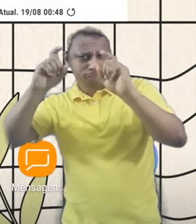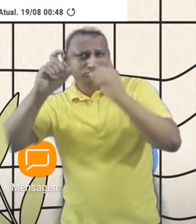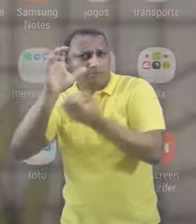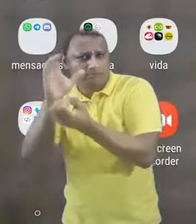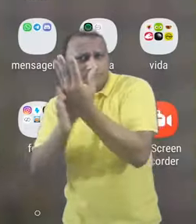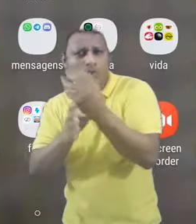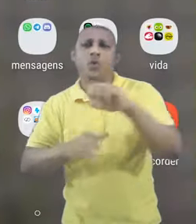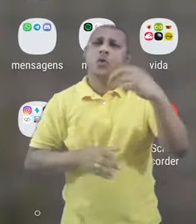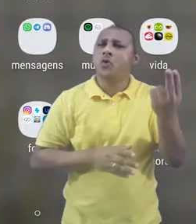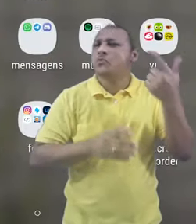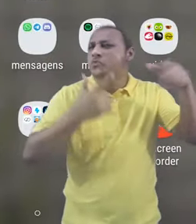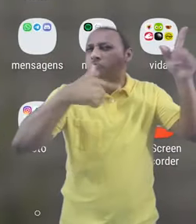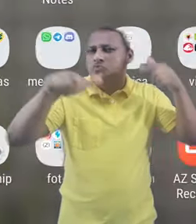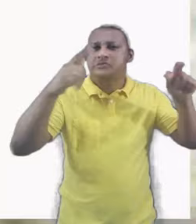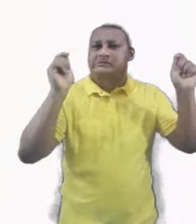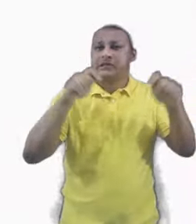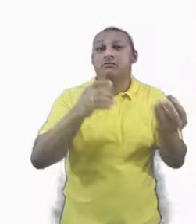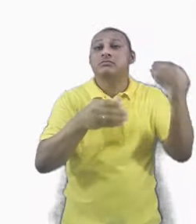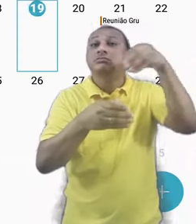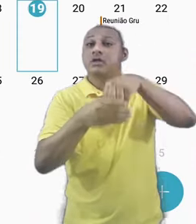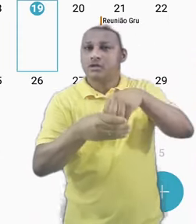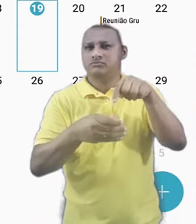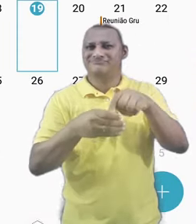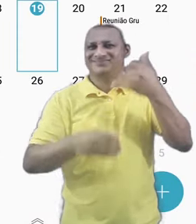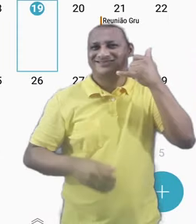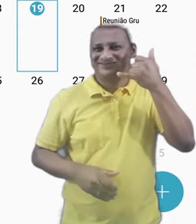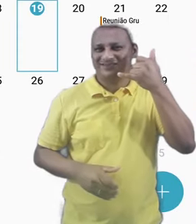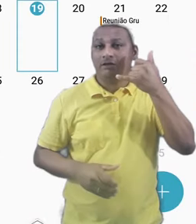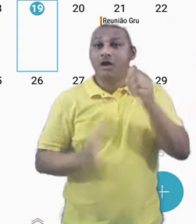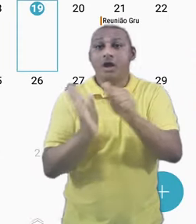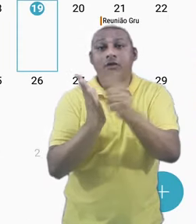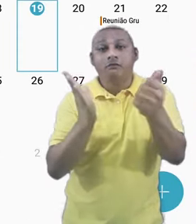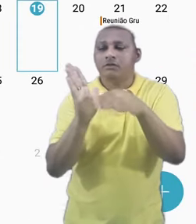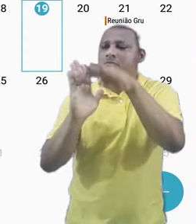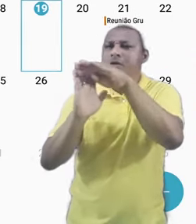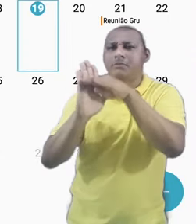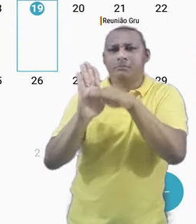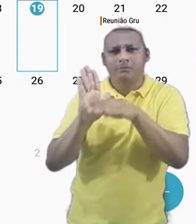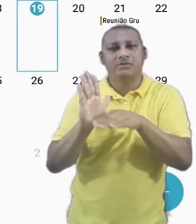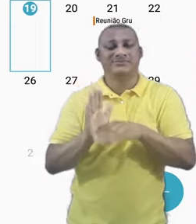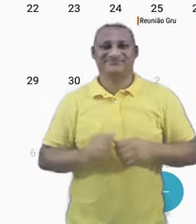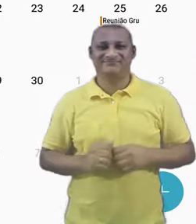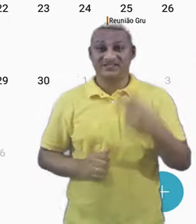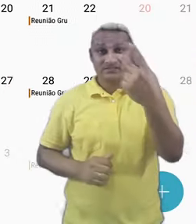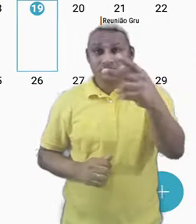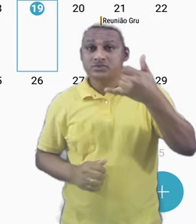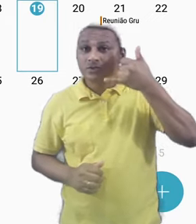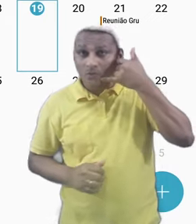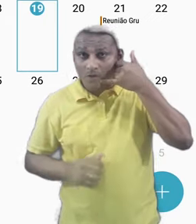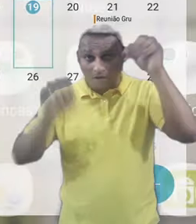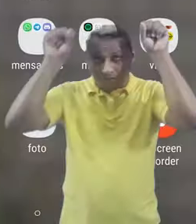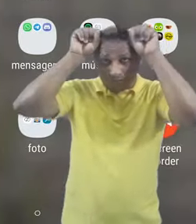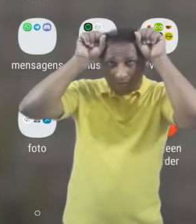celular. Nos celulares Android, a agenda de cada aparelho já está sincronizada com o Google Agenda, mas